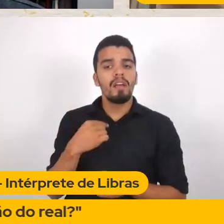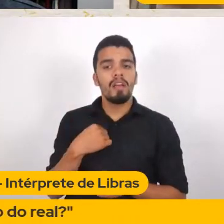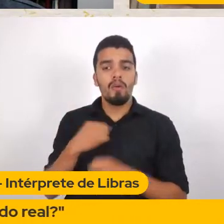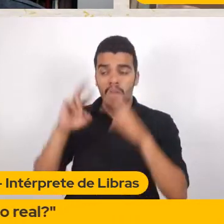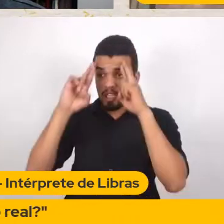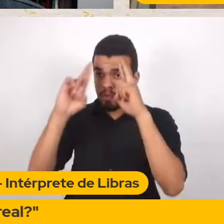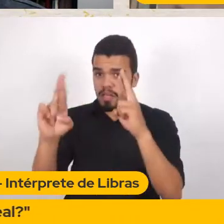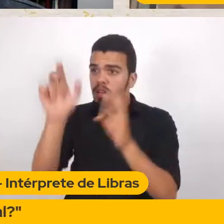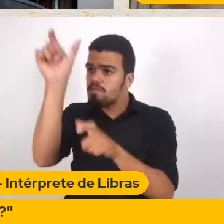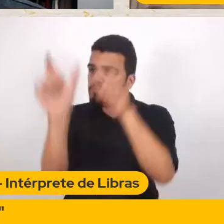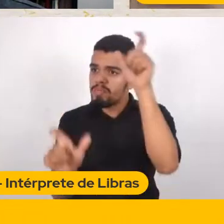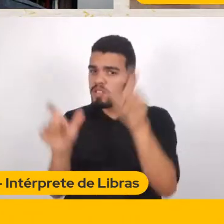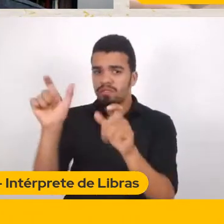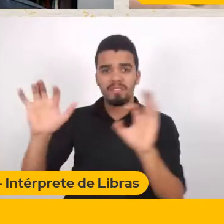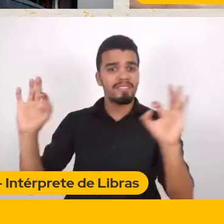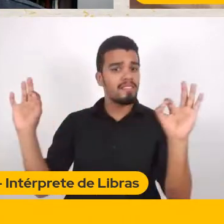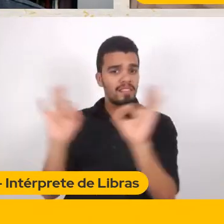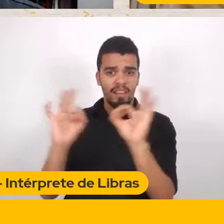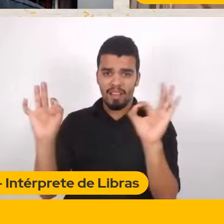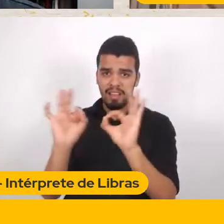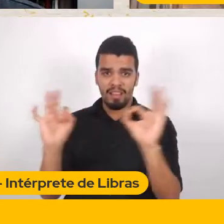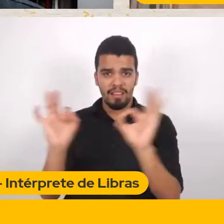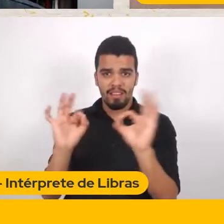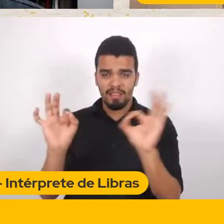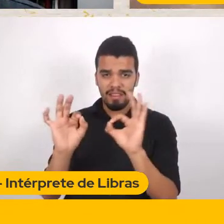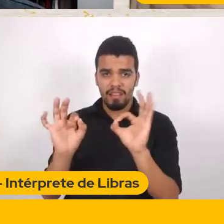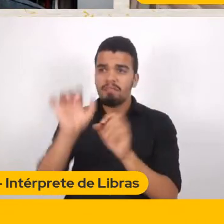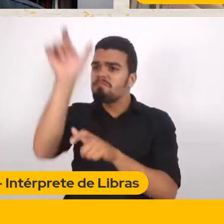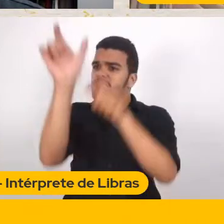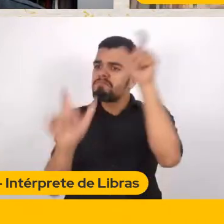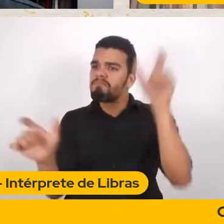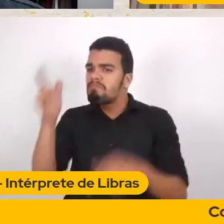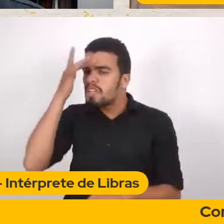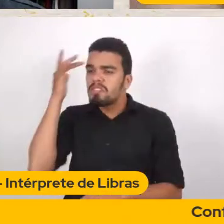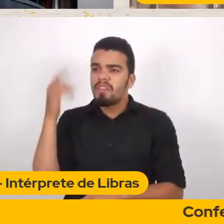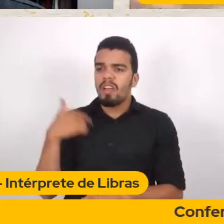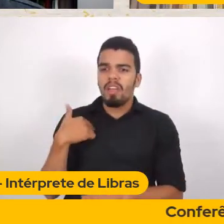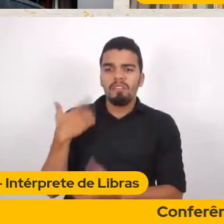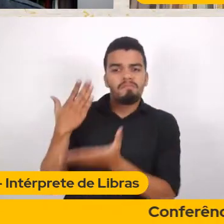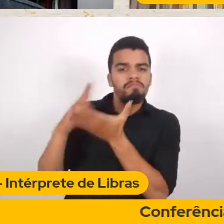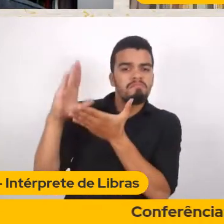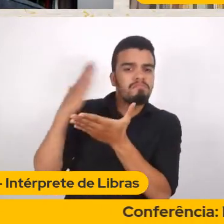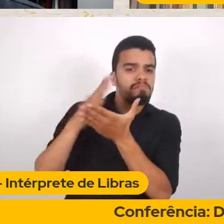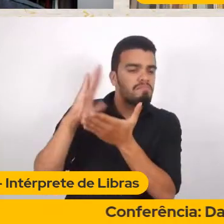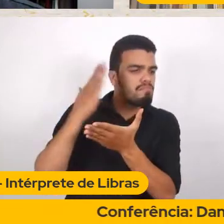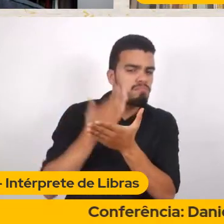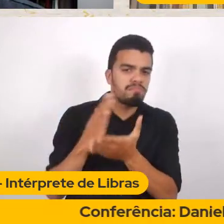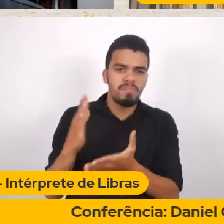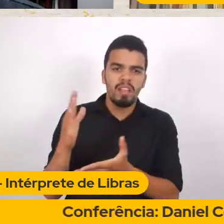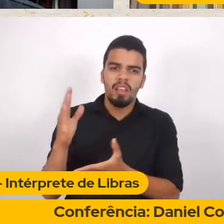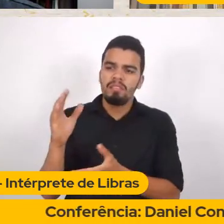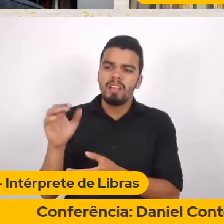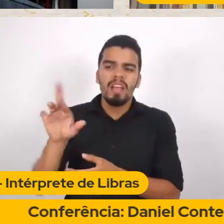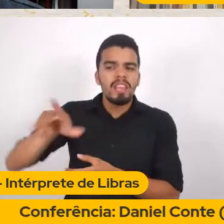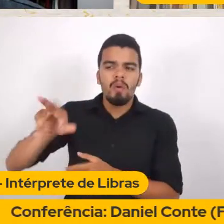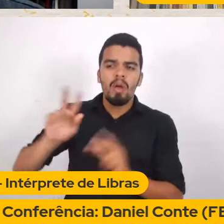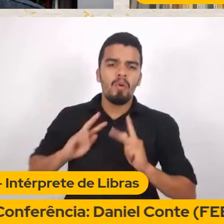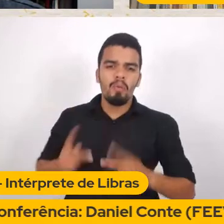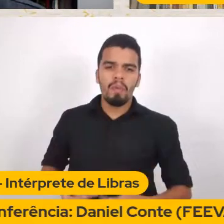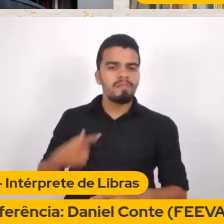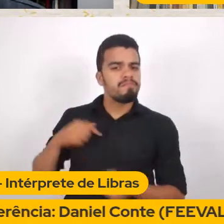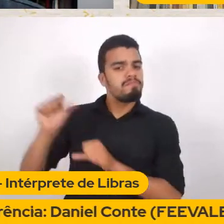o outro Quando nós não Entendemos que o outro Existe A gente coisifica A gente coisificando A gente gera A